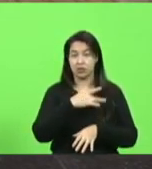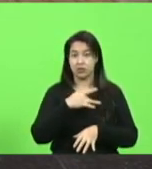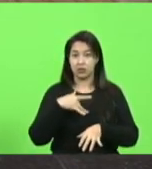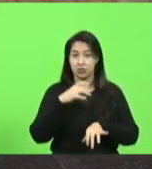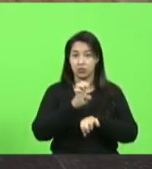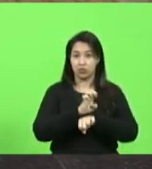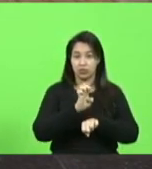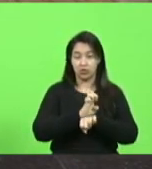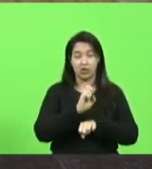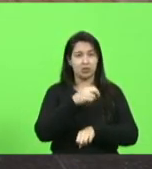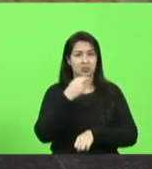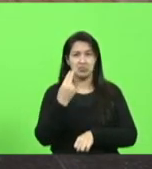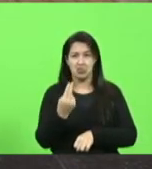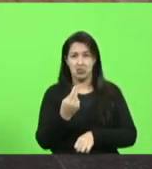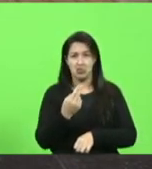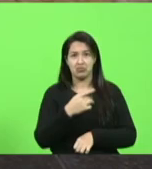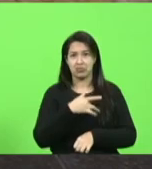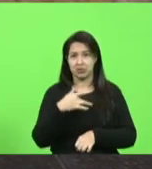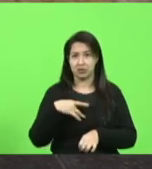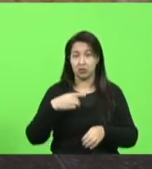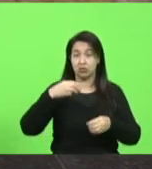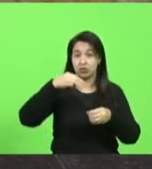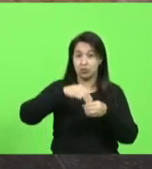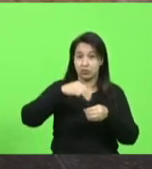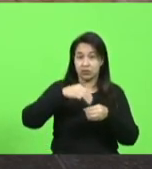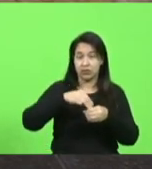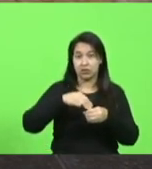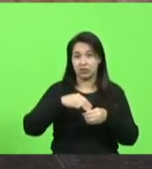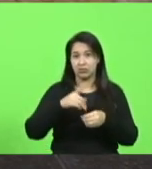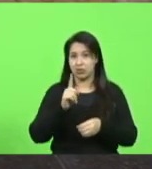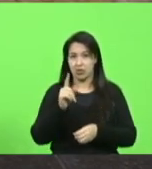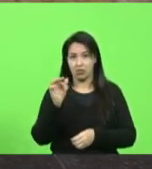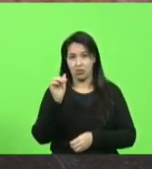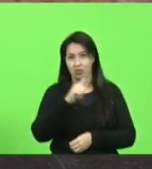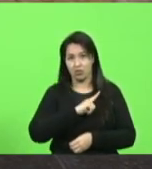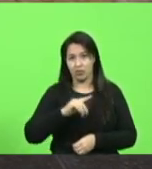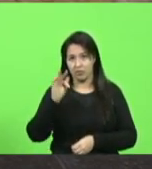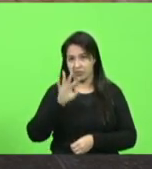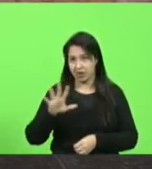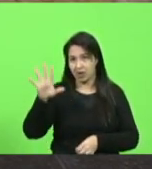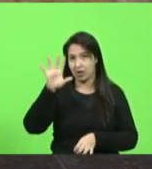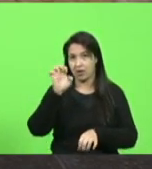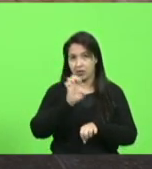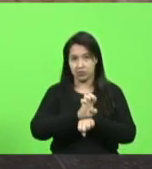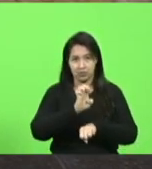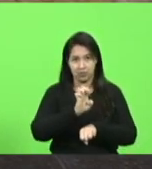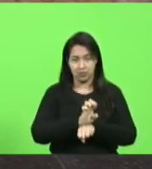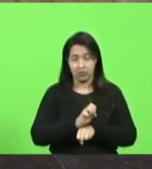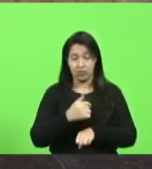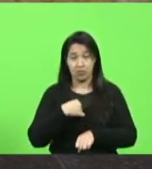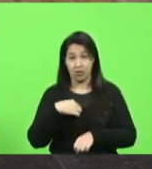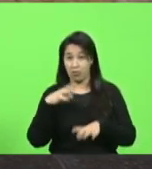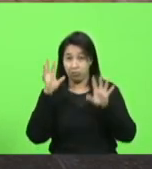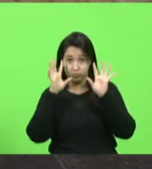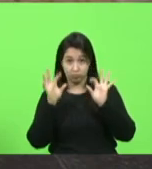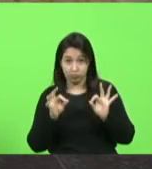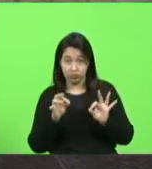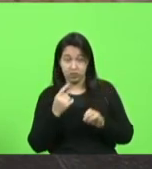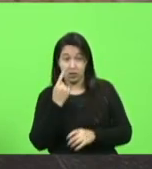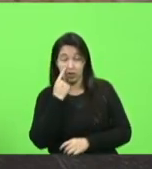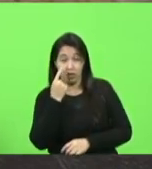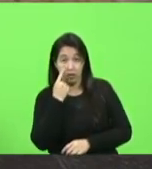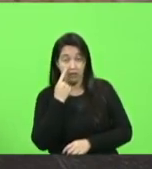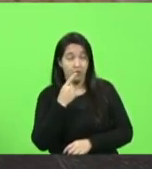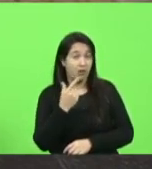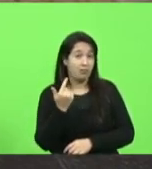Secretaria de Saúde do município, nem o governo federal, nem o governo estadual, e eu não tenho conhecimento ainda se algum,